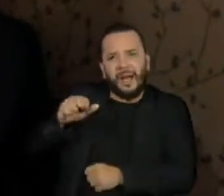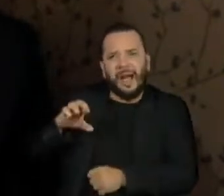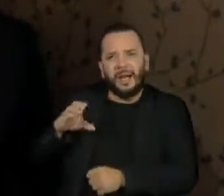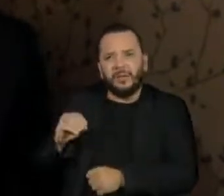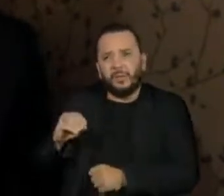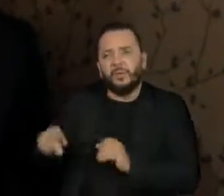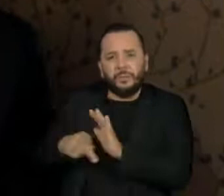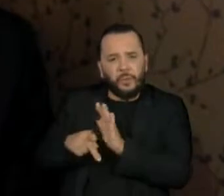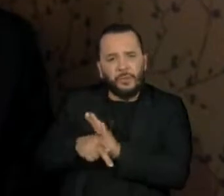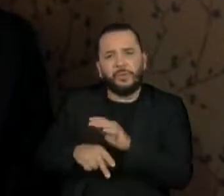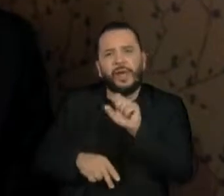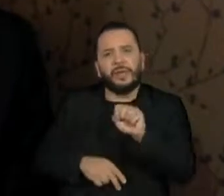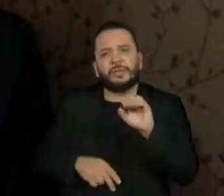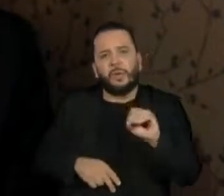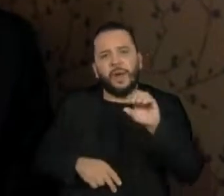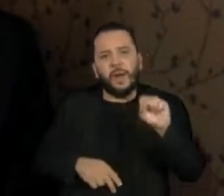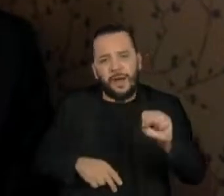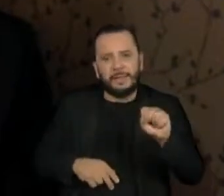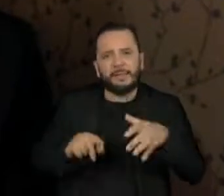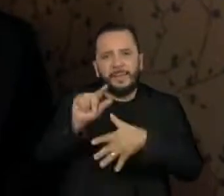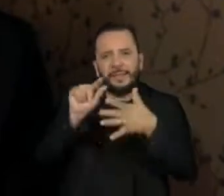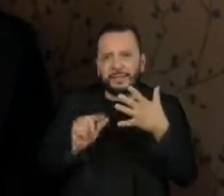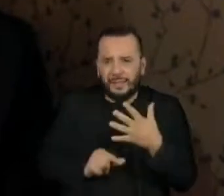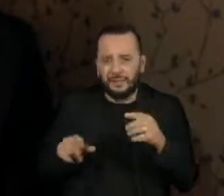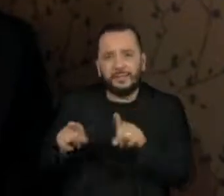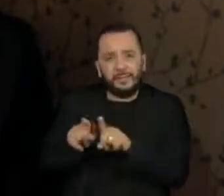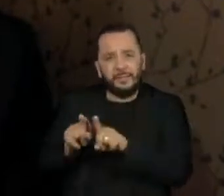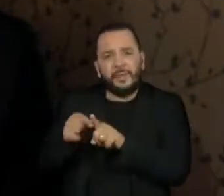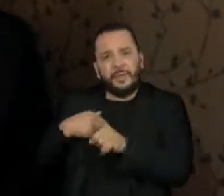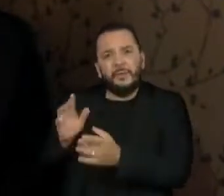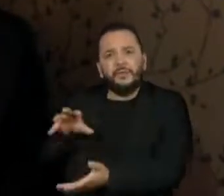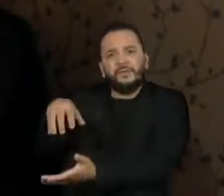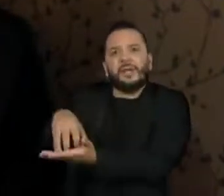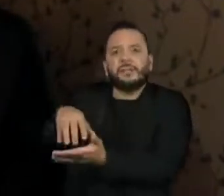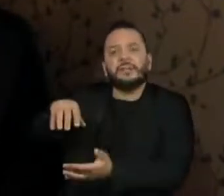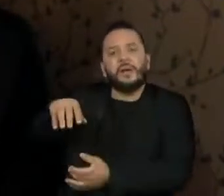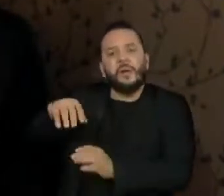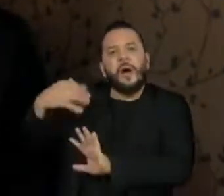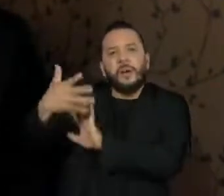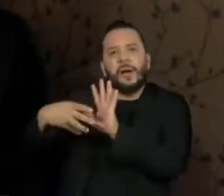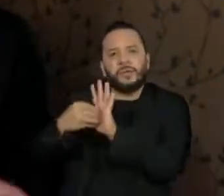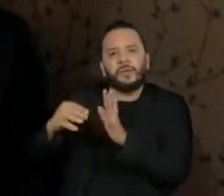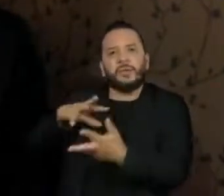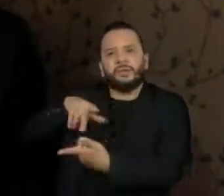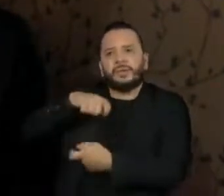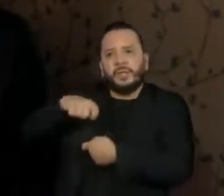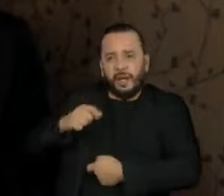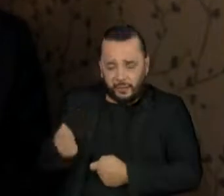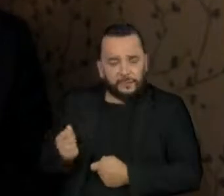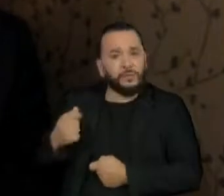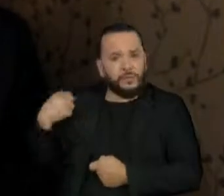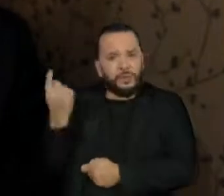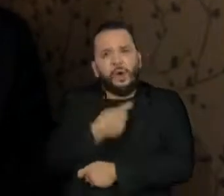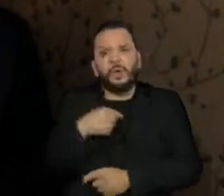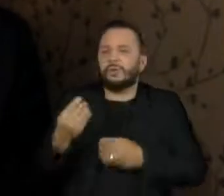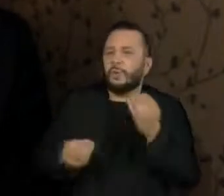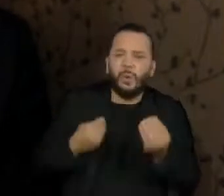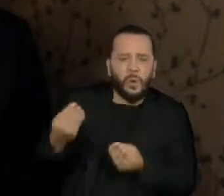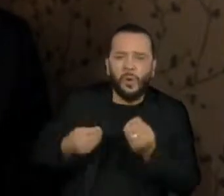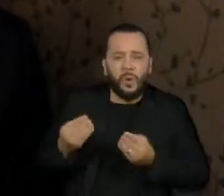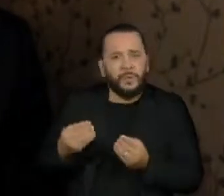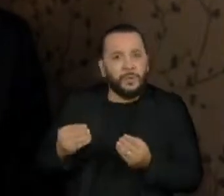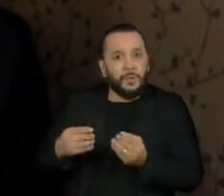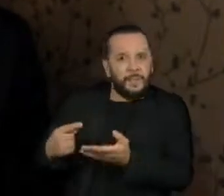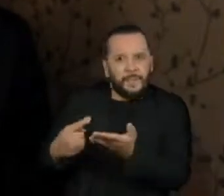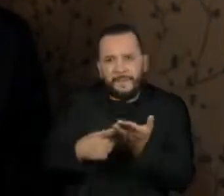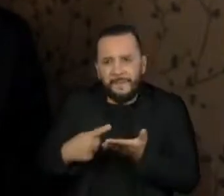SOS Mata Atlântica e o Vigílio Viana, da Fundação Amazonas Sustentável e estabelecemos os pontos iniciais para o que nós